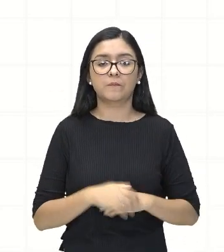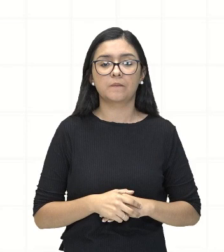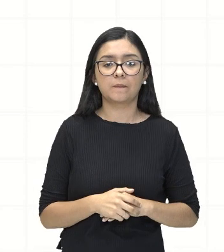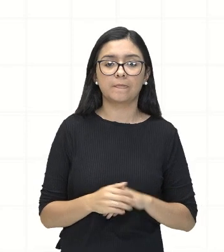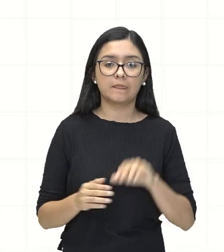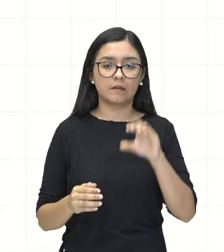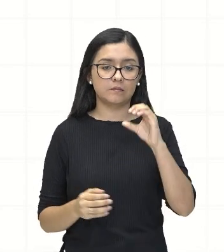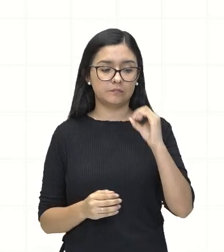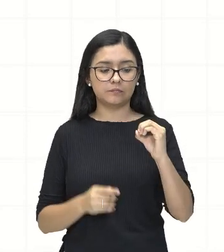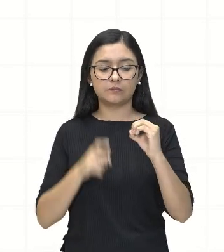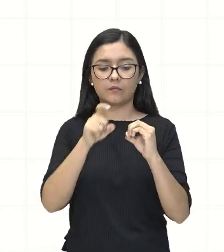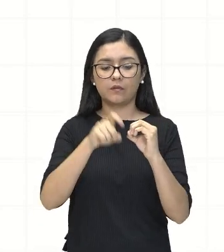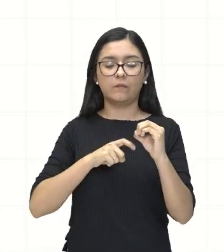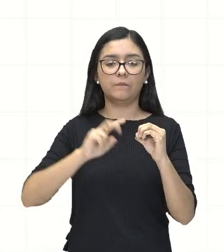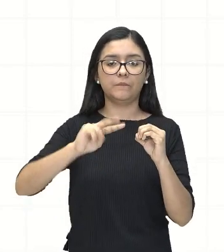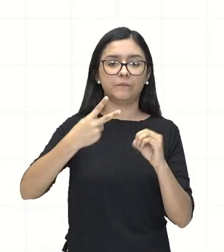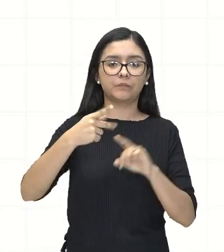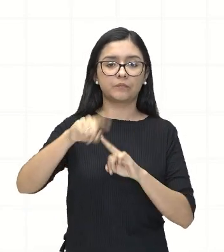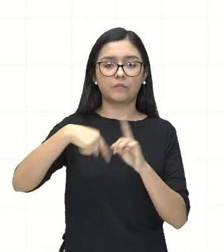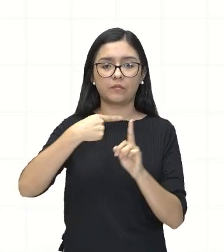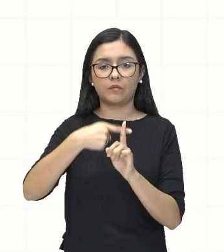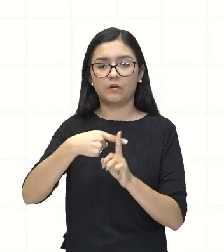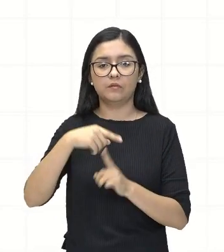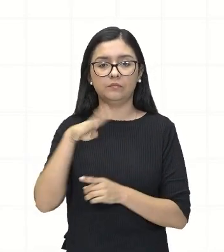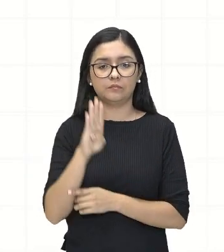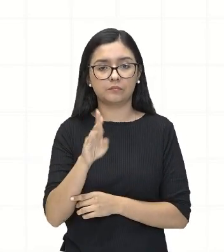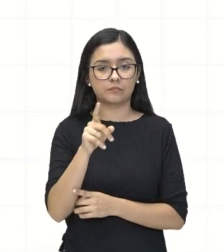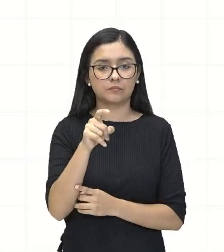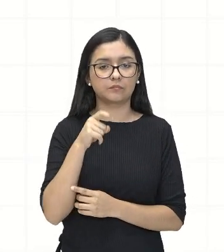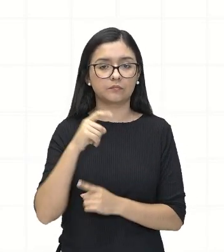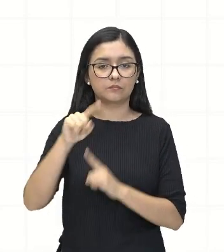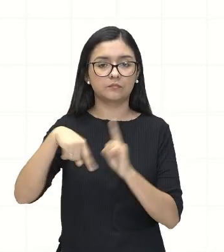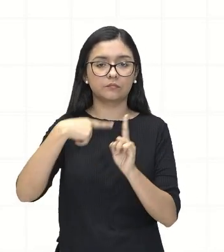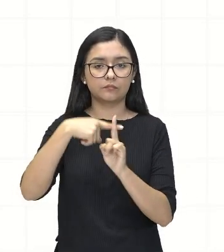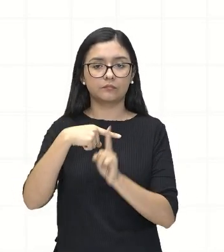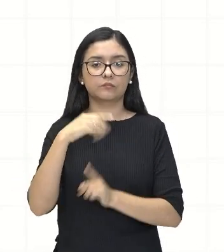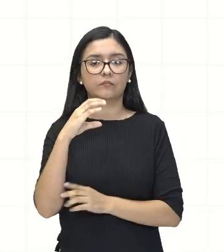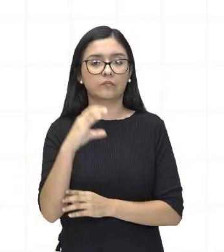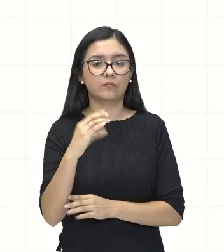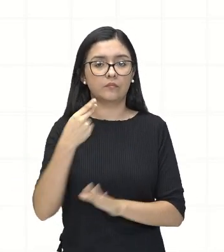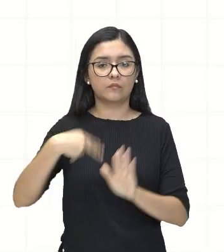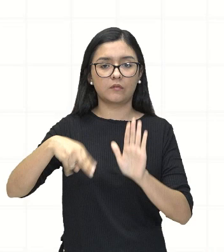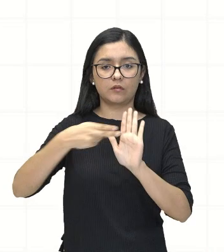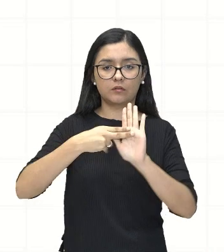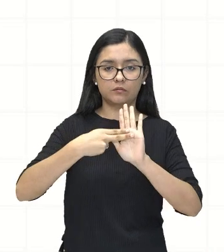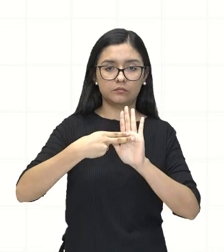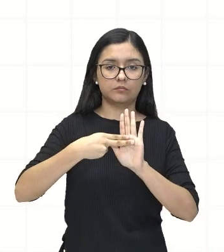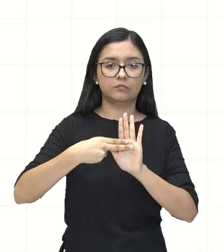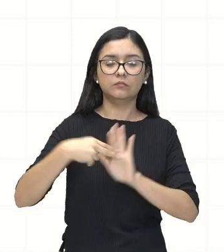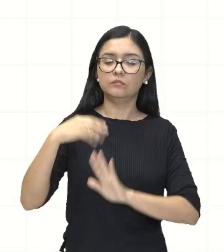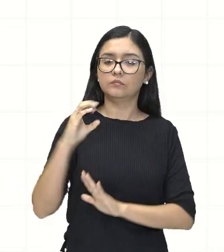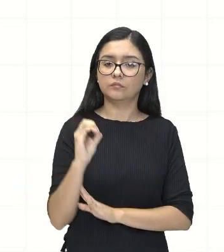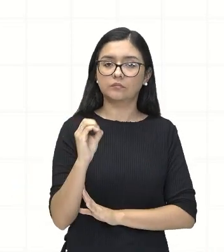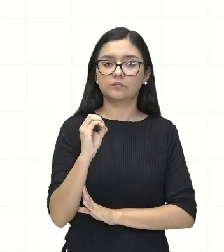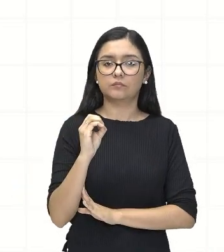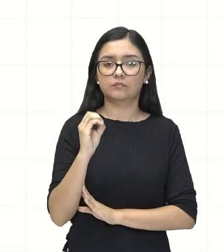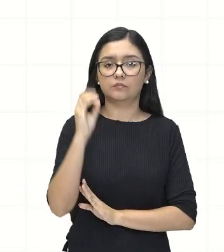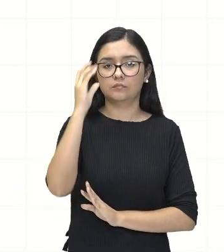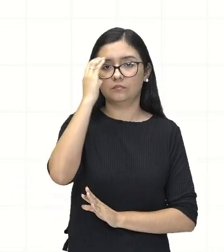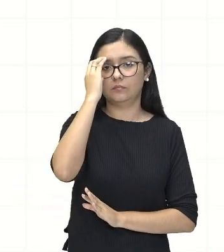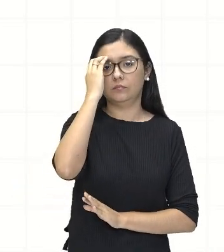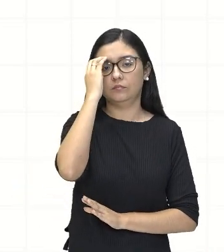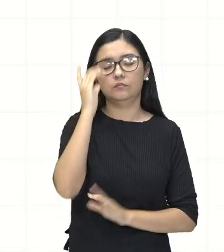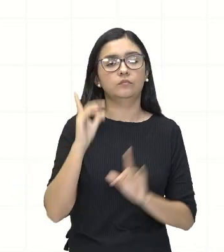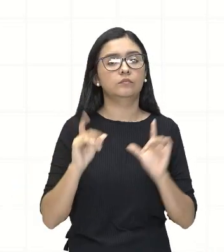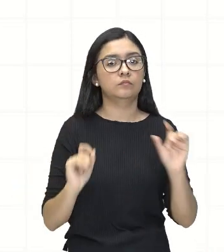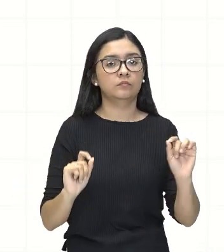X ao quadrado mais BX mais C igual a zero. O que